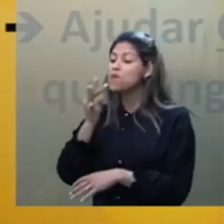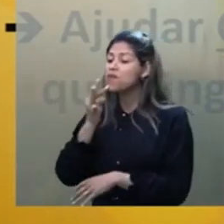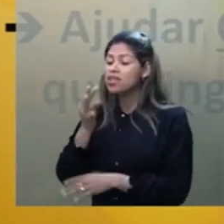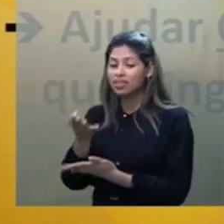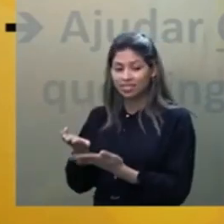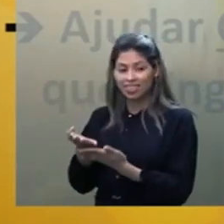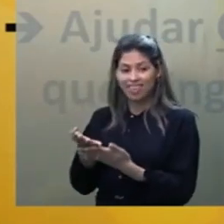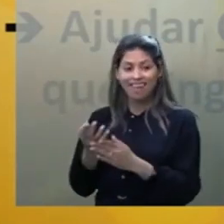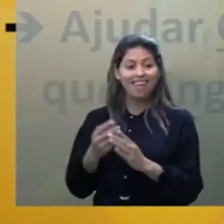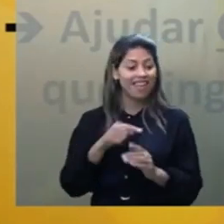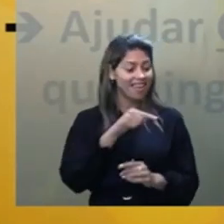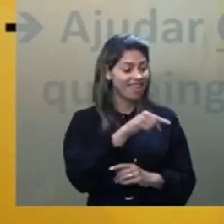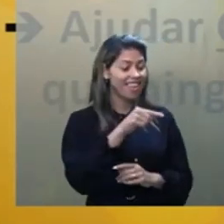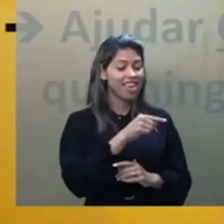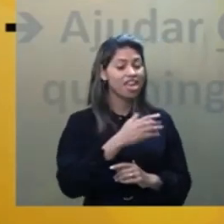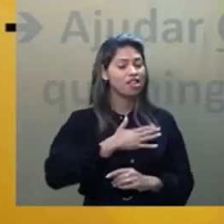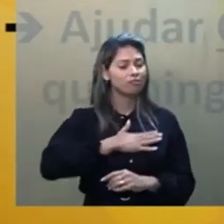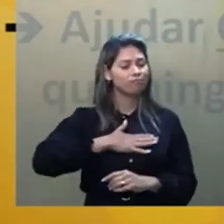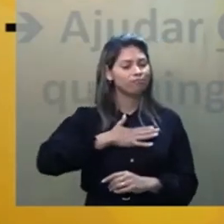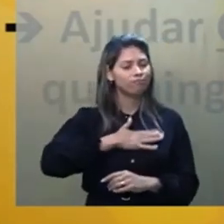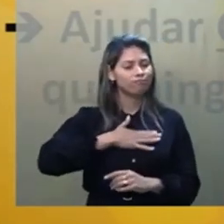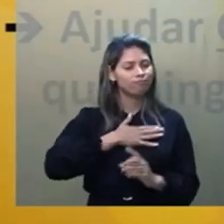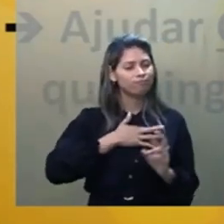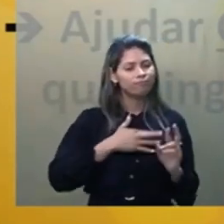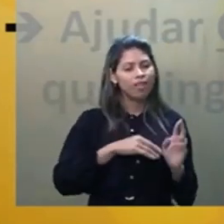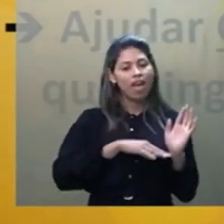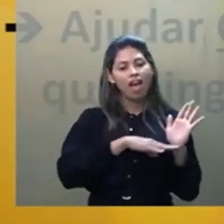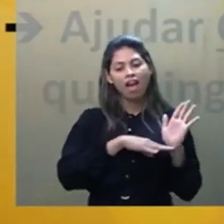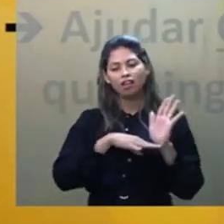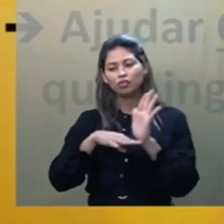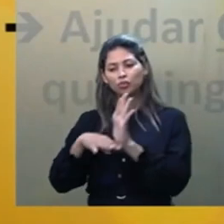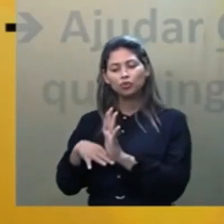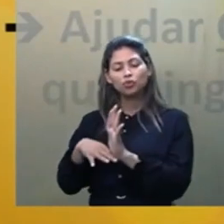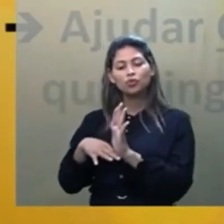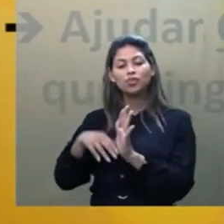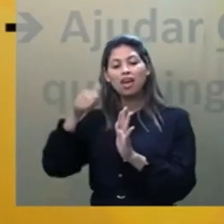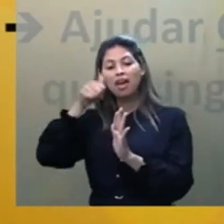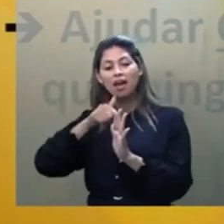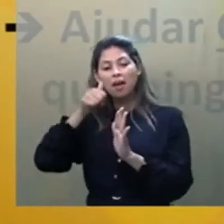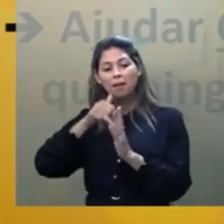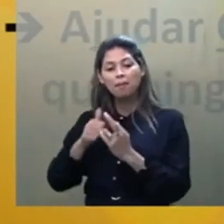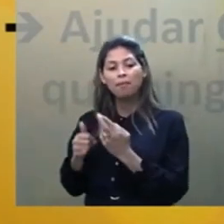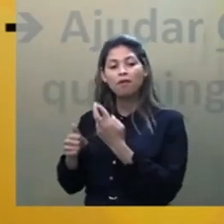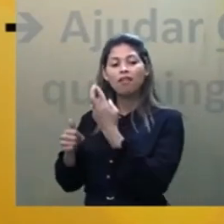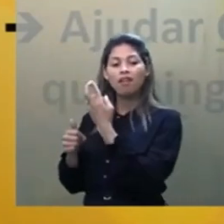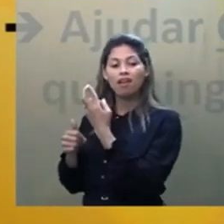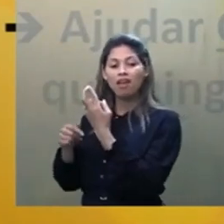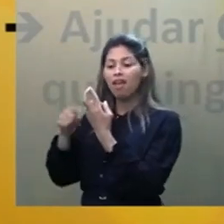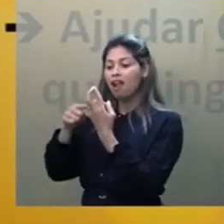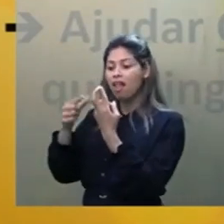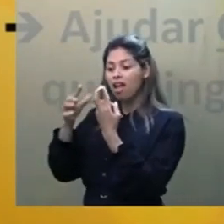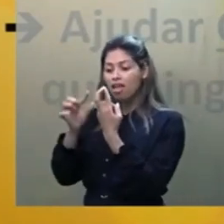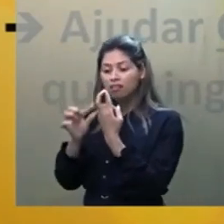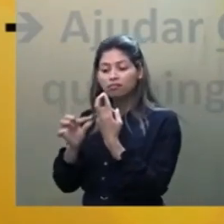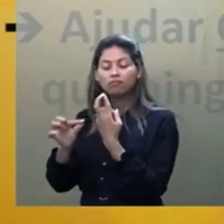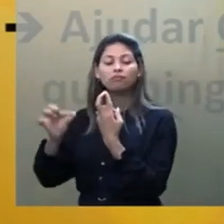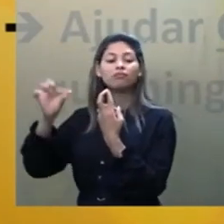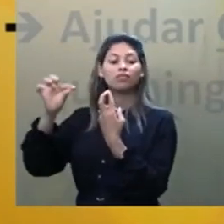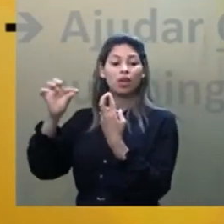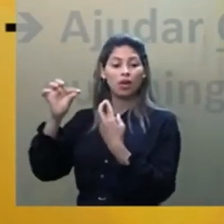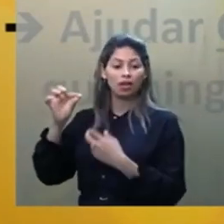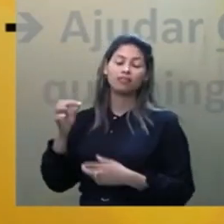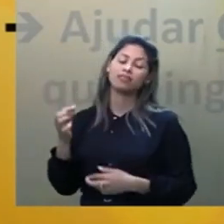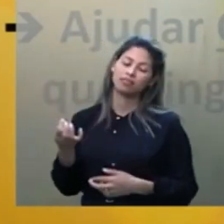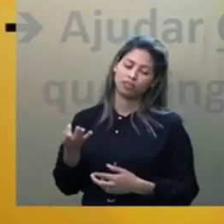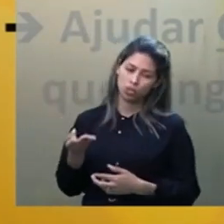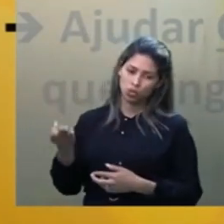auxiliando a reencarnação dos espíritos. Olha como a vida era preciosa para Chico, não é? E nesse momento, vale a pena a gente